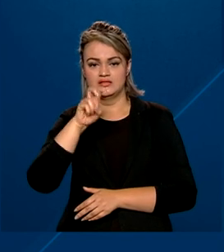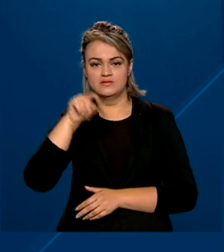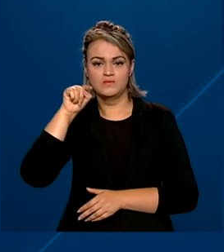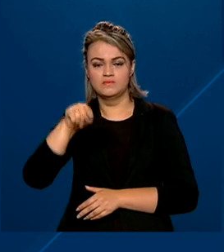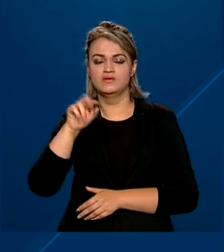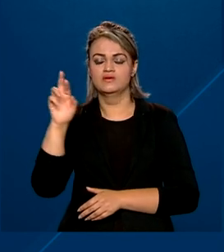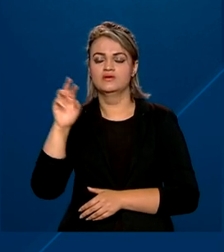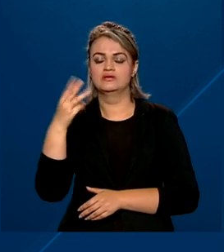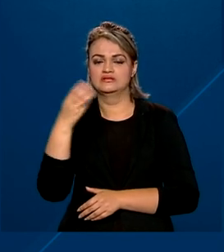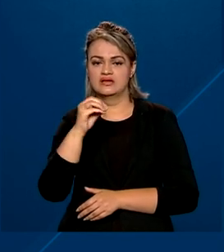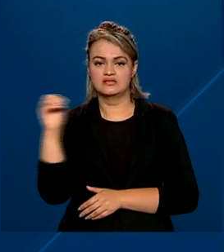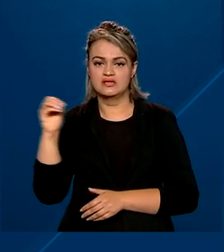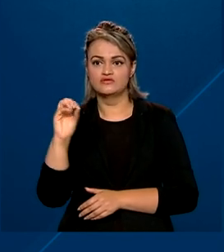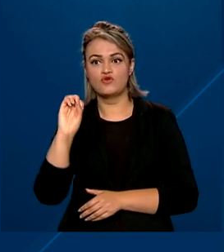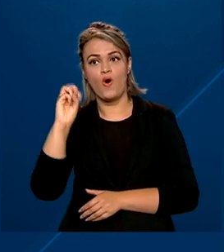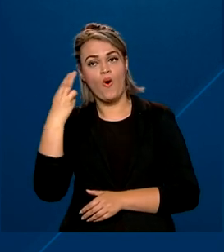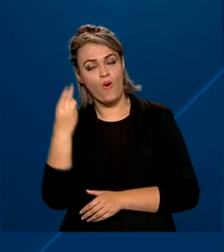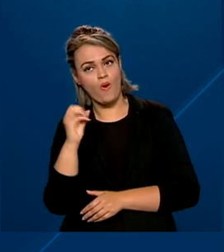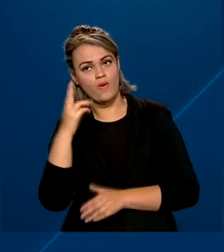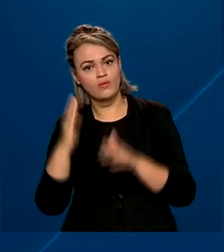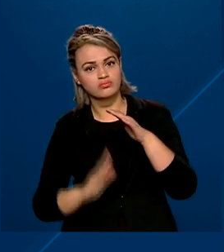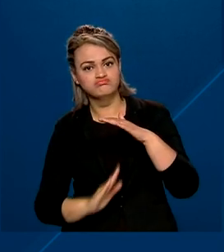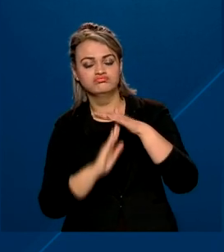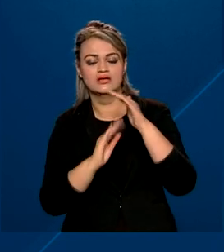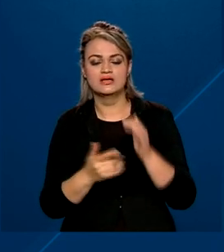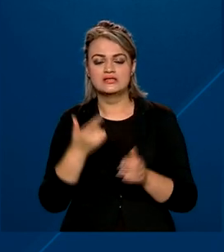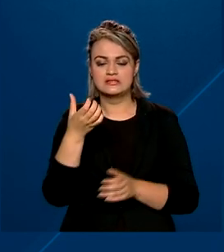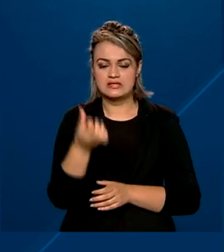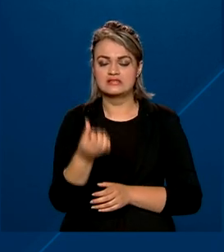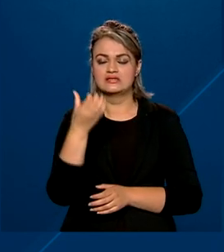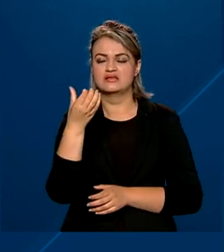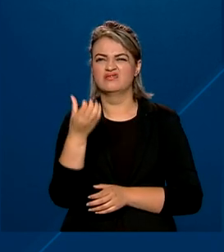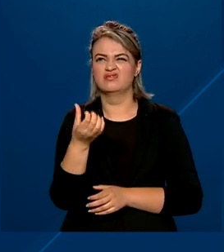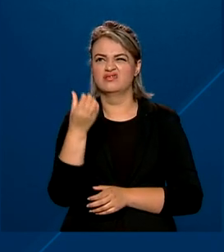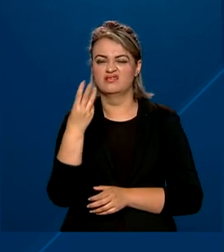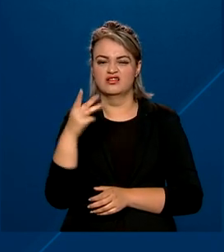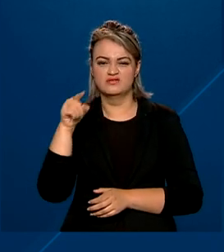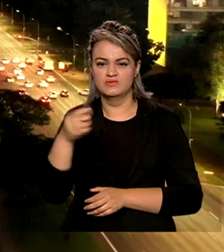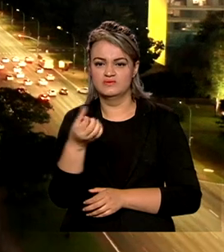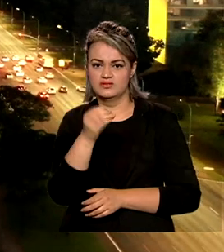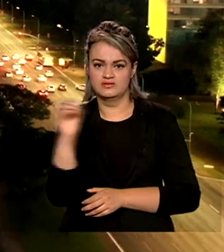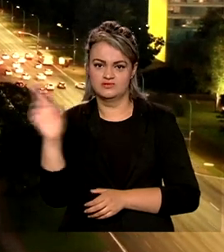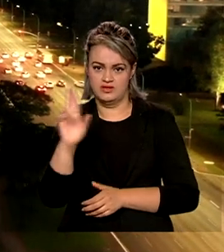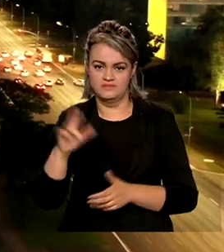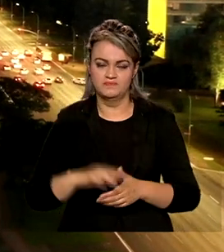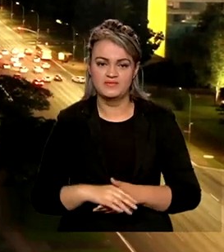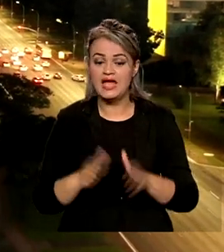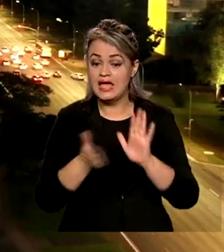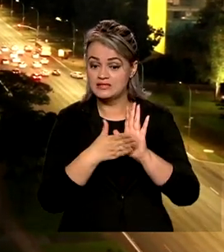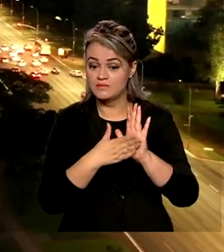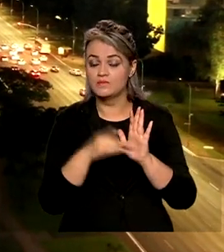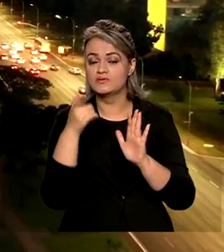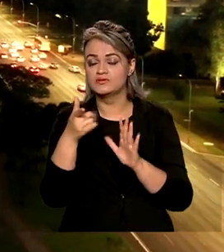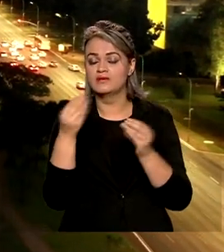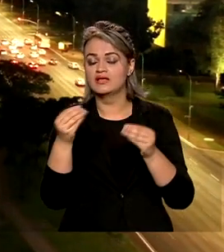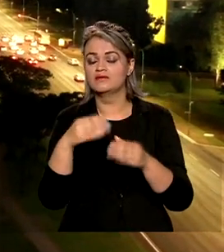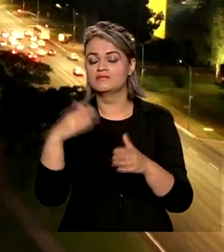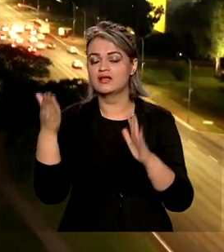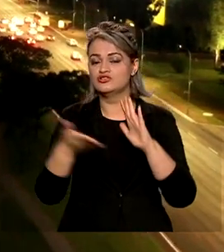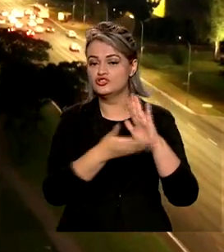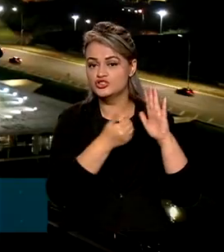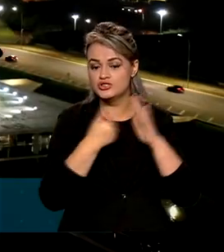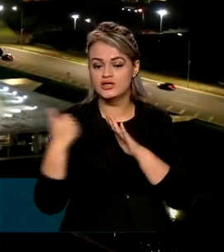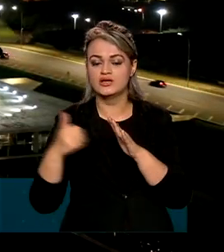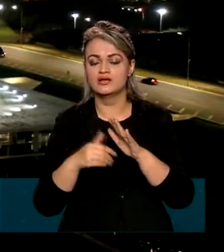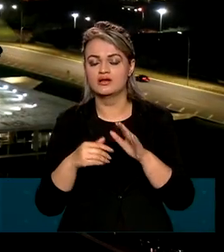.300 ou acima de R 63.600. A proposta prevê ainda a extinção da